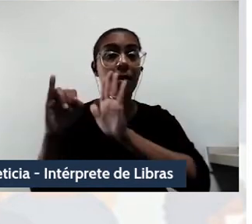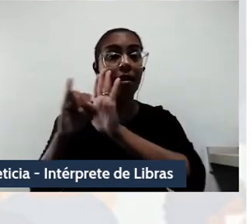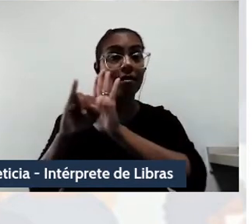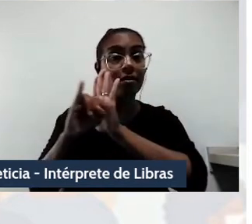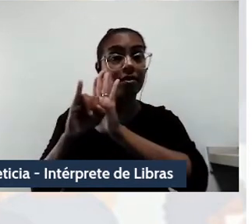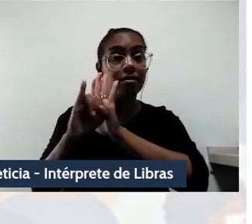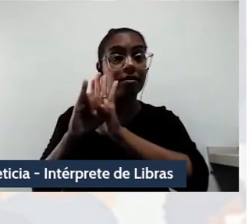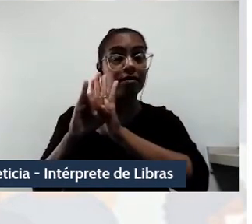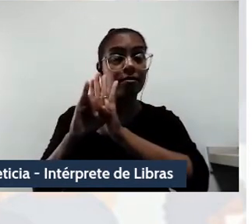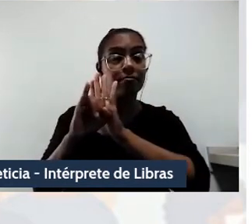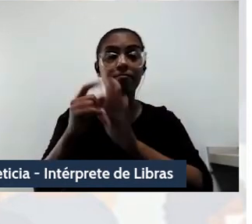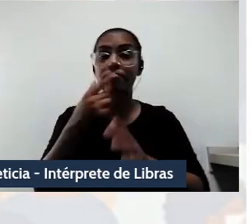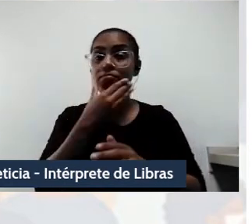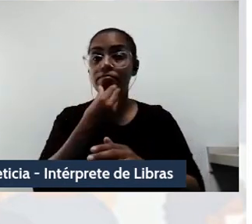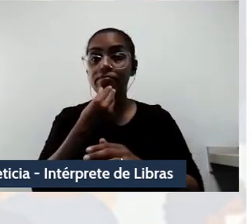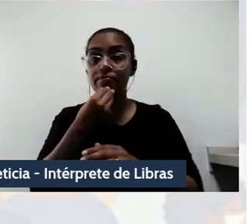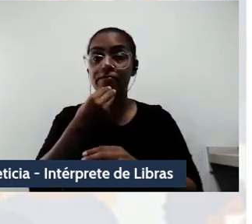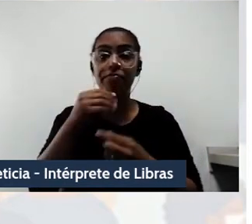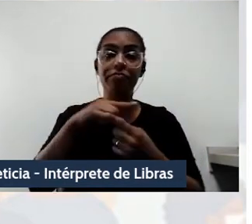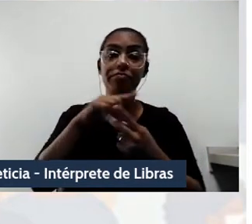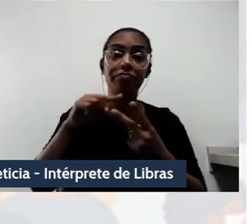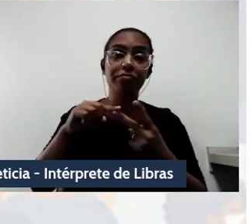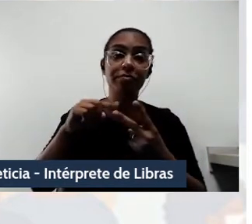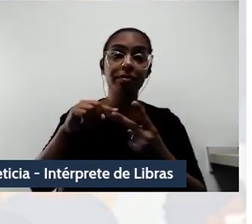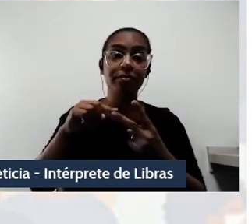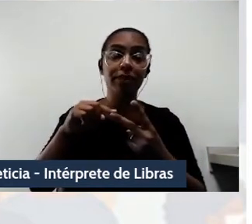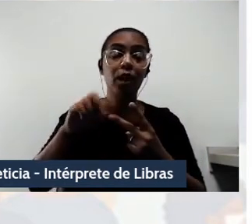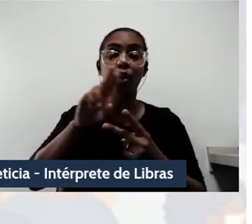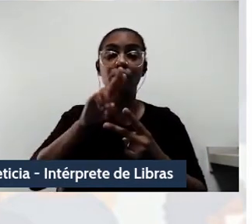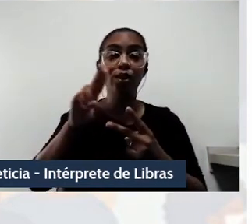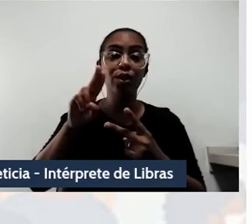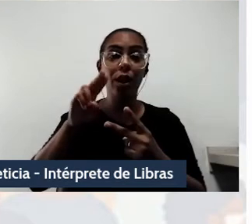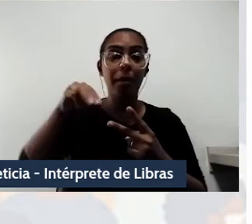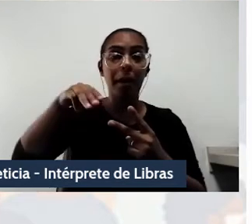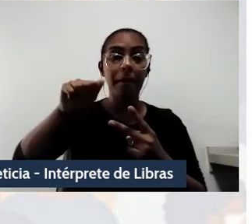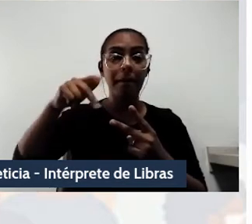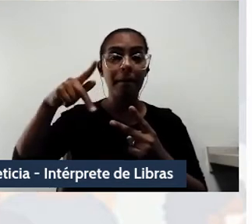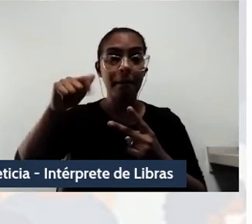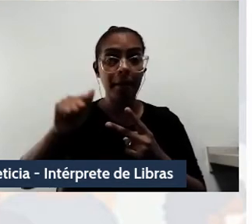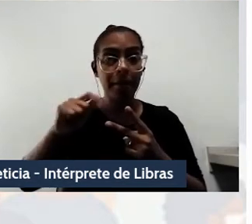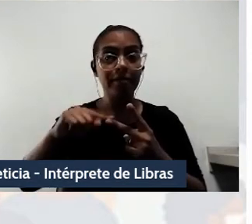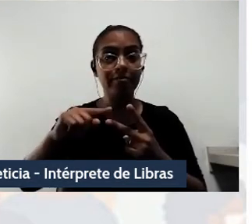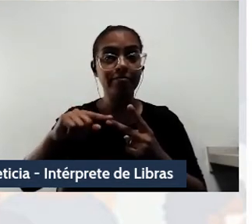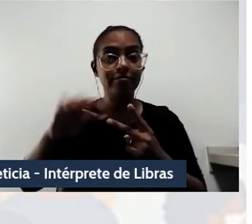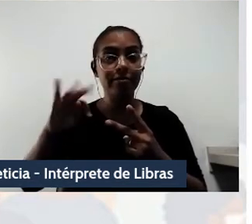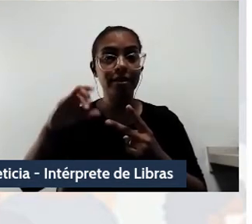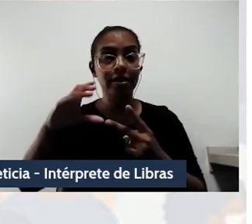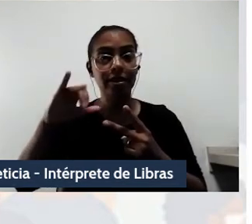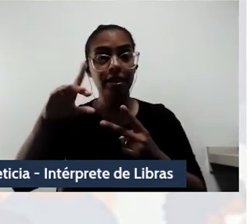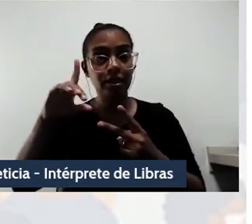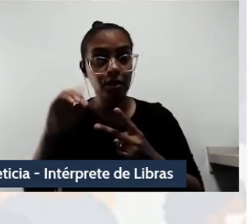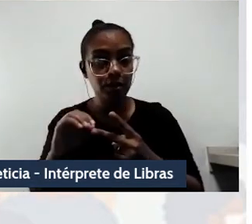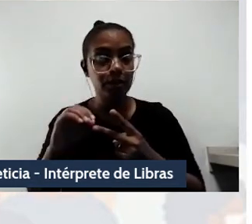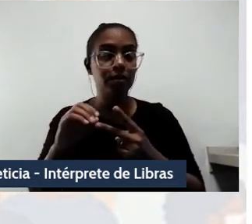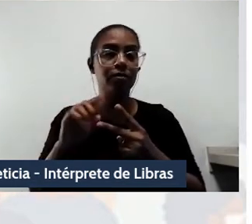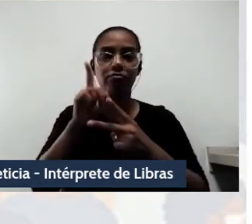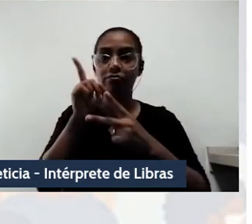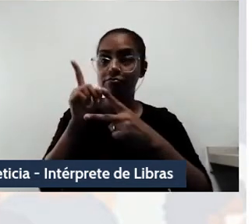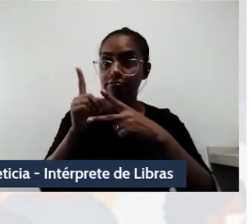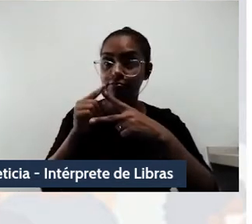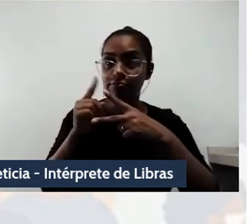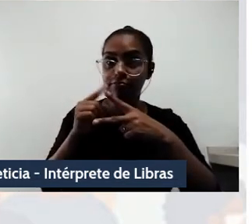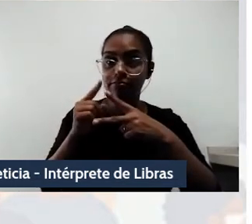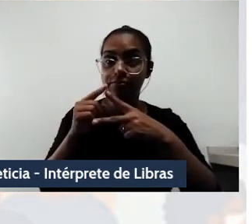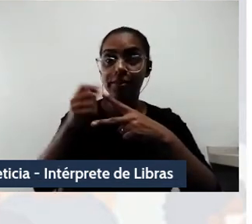chamada mapa e uma identidade feminina chamada tecido. A identidade mapa mais circunscrita e